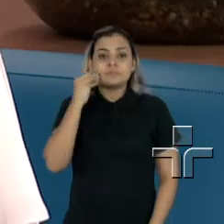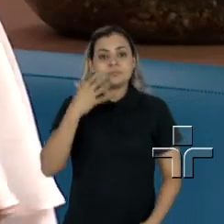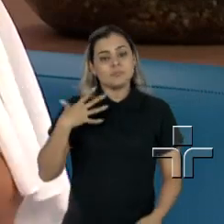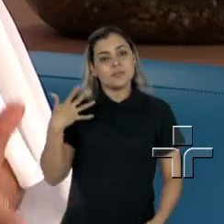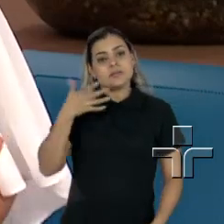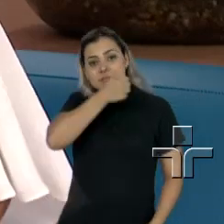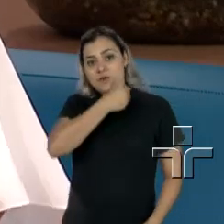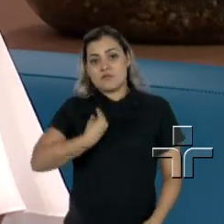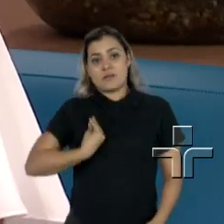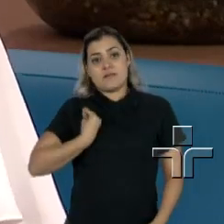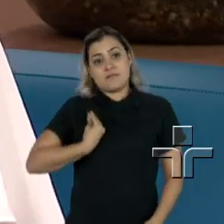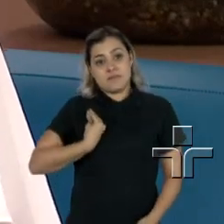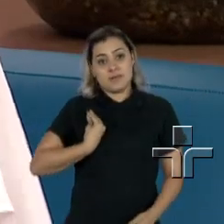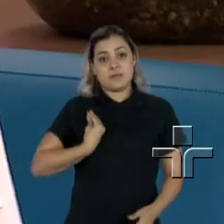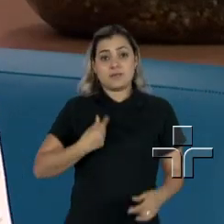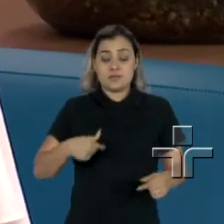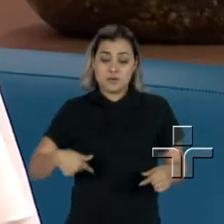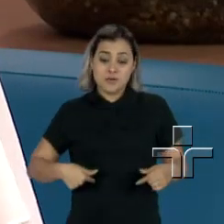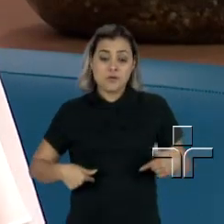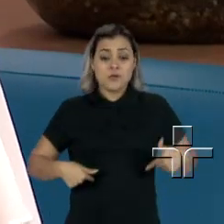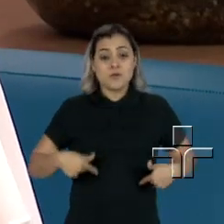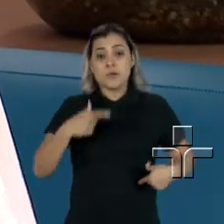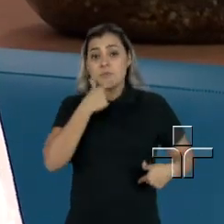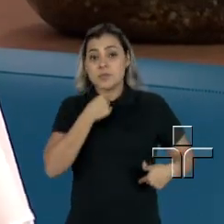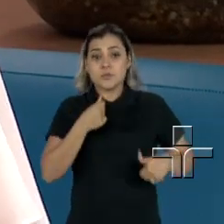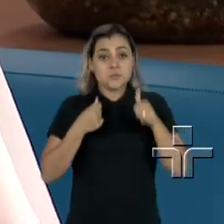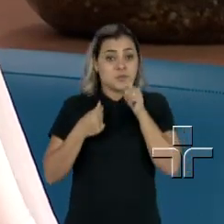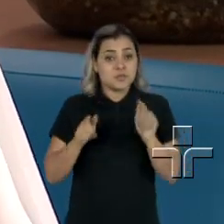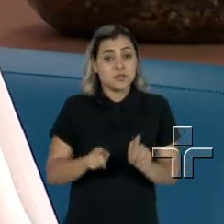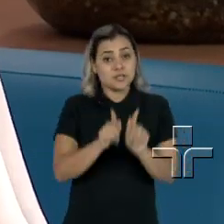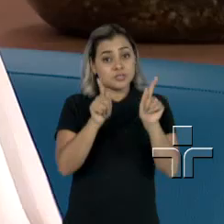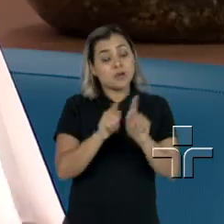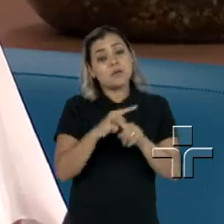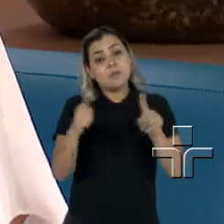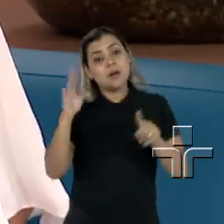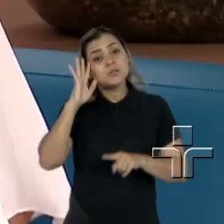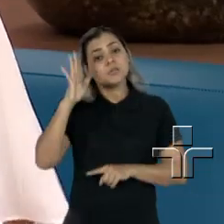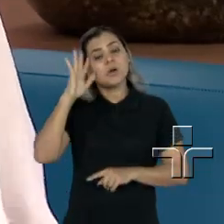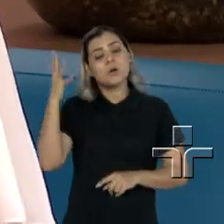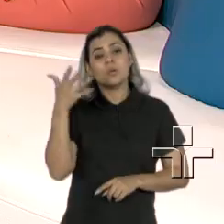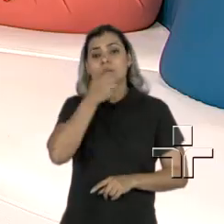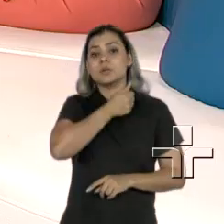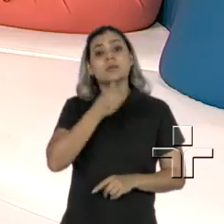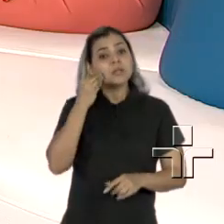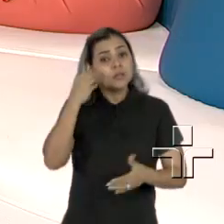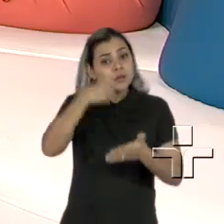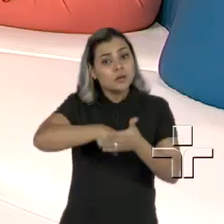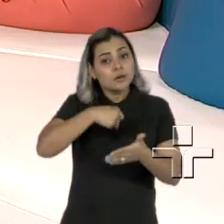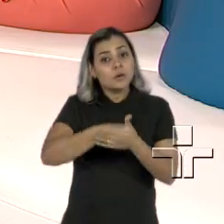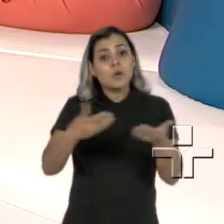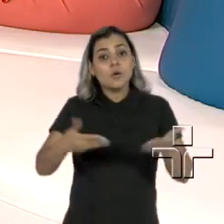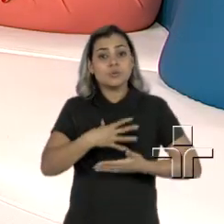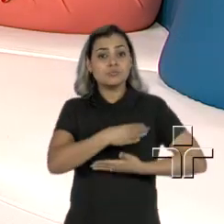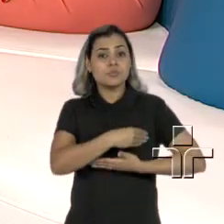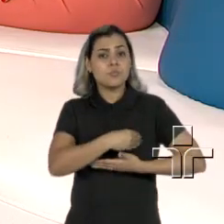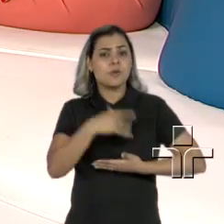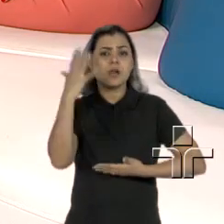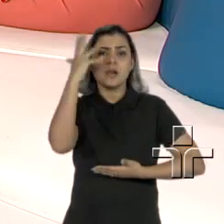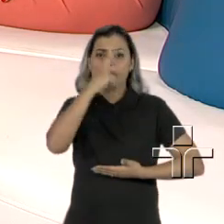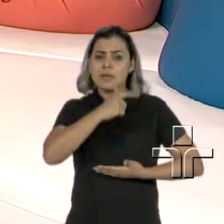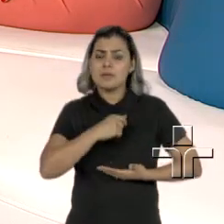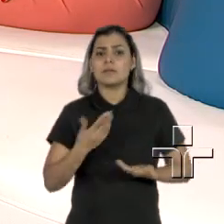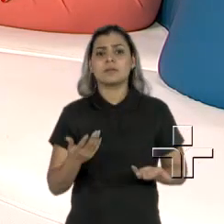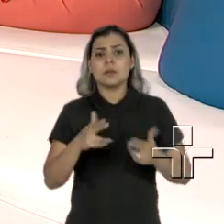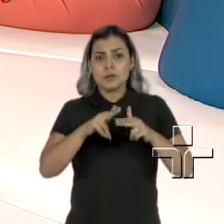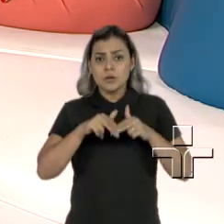filhos, ficou só a Pietra, mas realizou o sonho e tentou, né? Dentro do possível. Tentou e hoje amamenta, e é lindamente, que